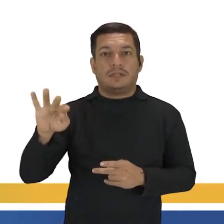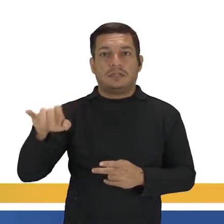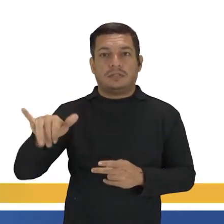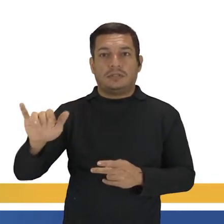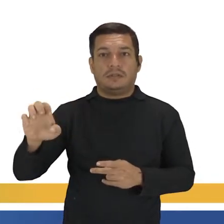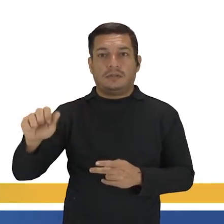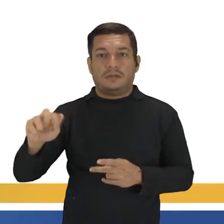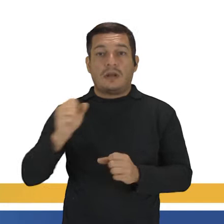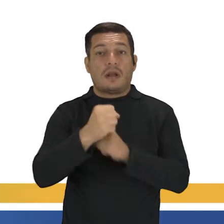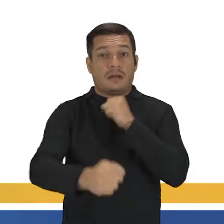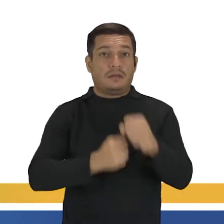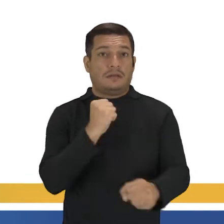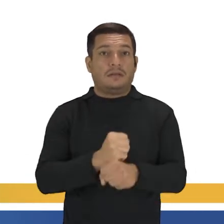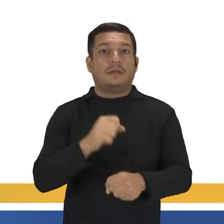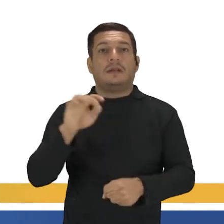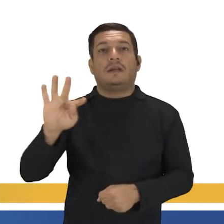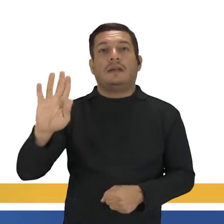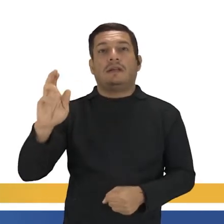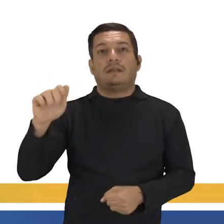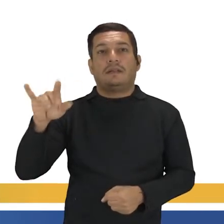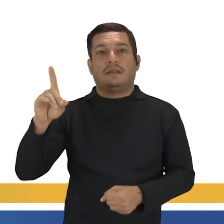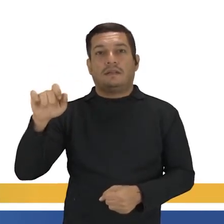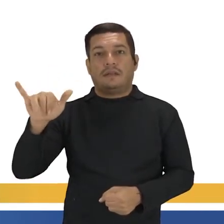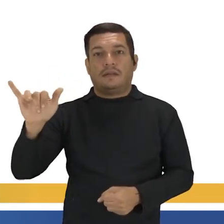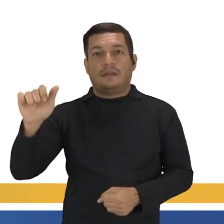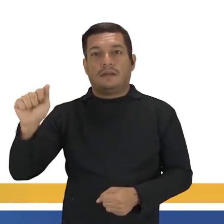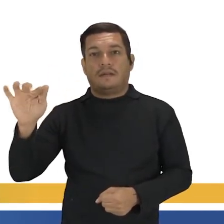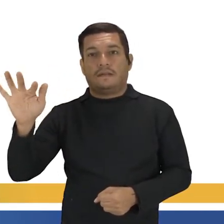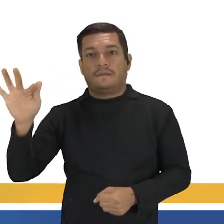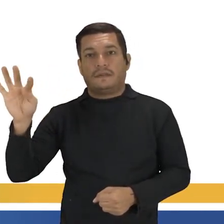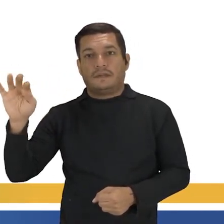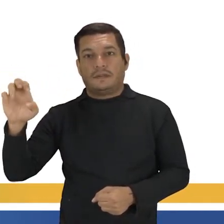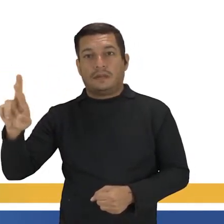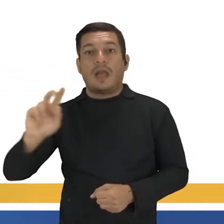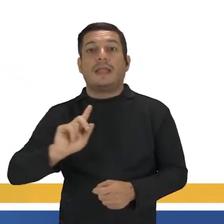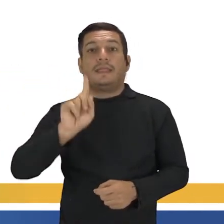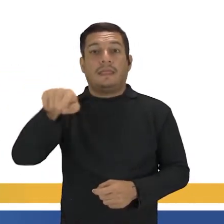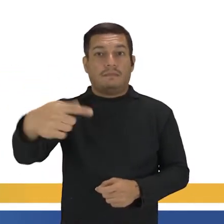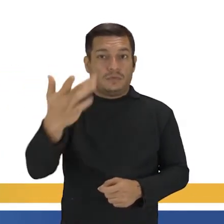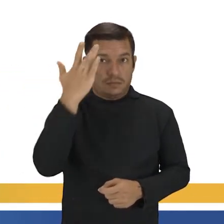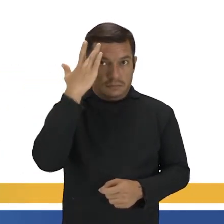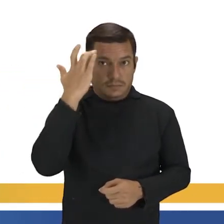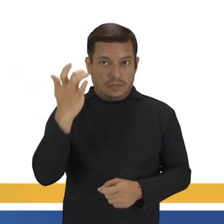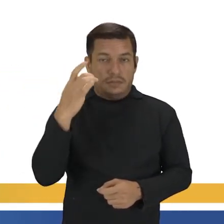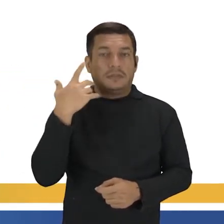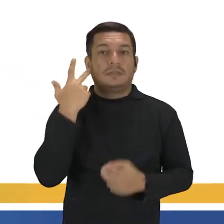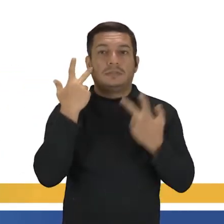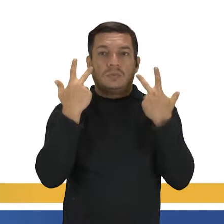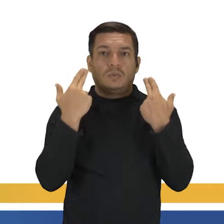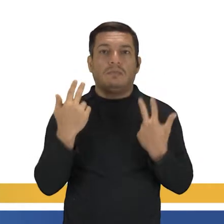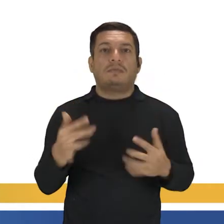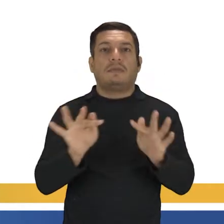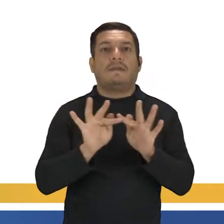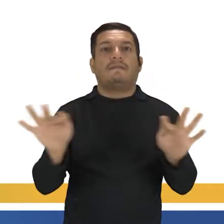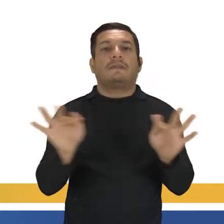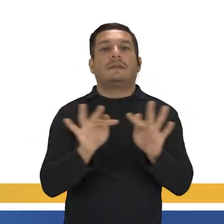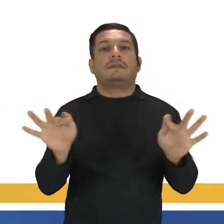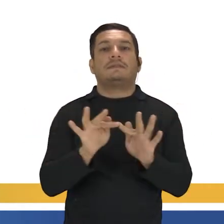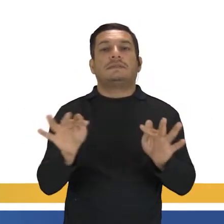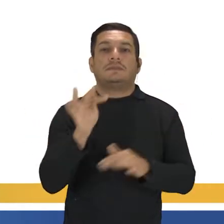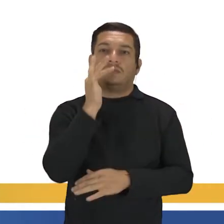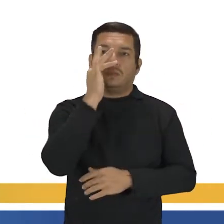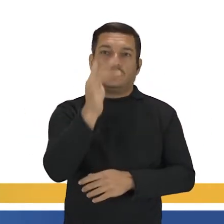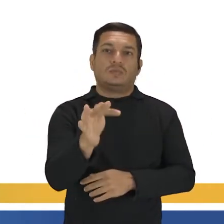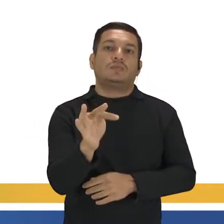próximo ano. E the day after tomorrow, que significa depois de amanhã. É muito comum nas frases com o futuro